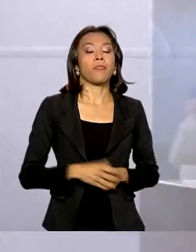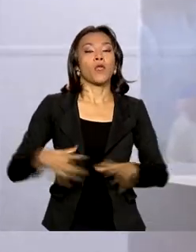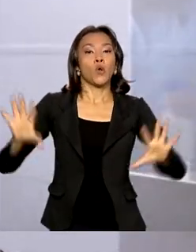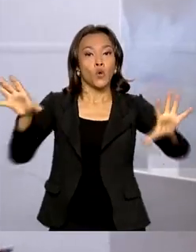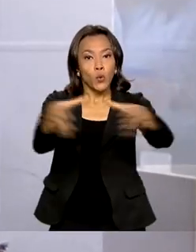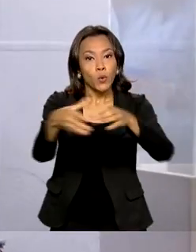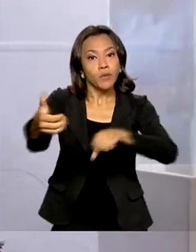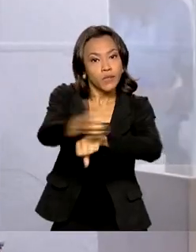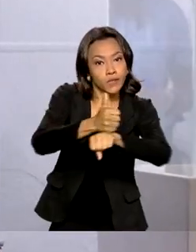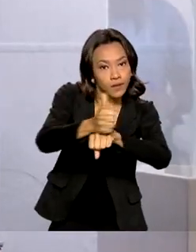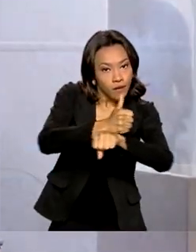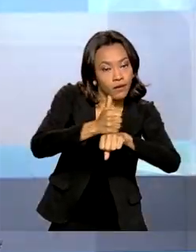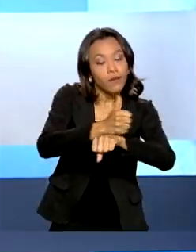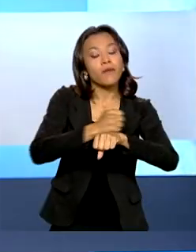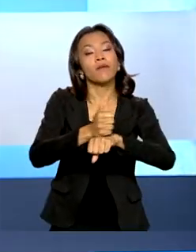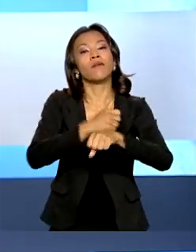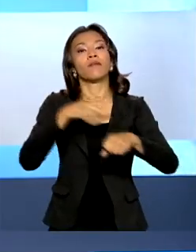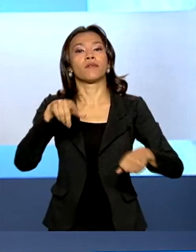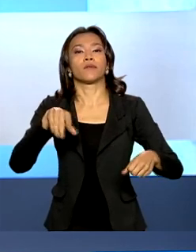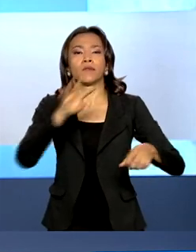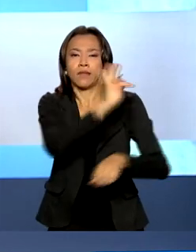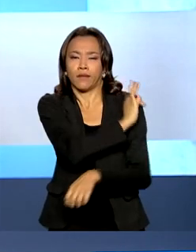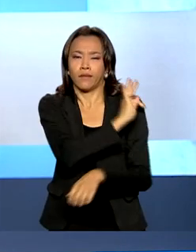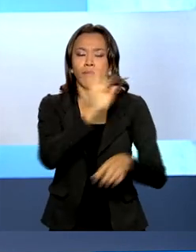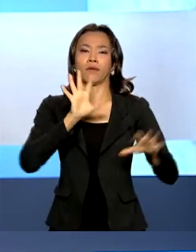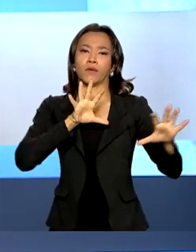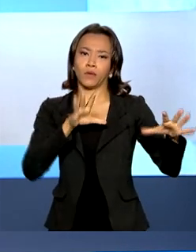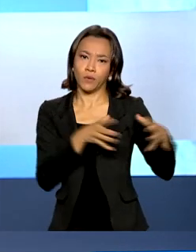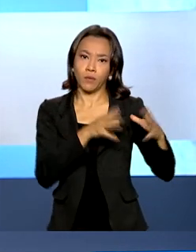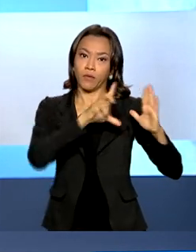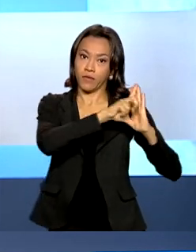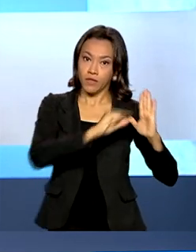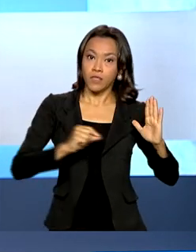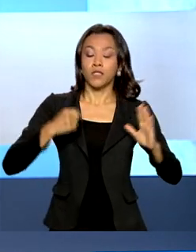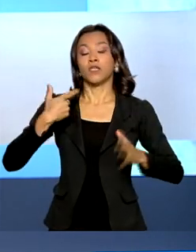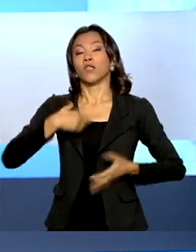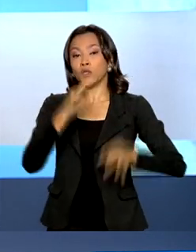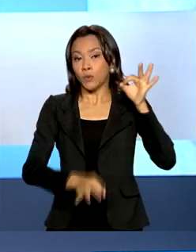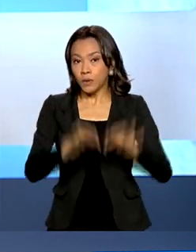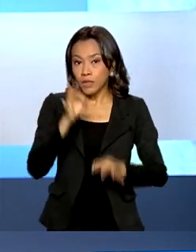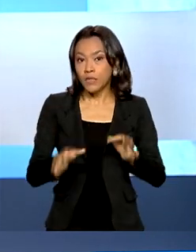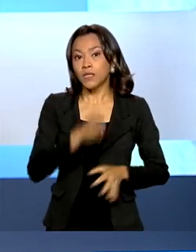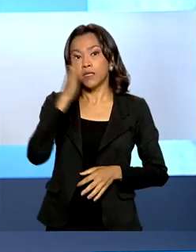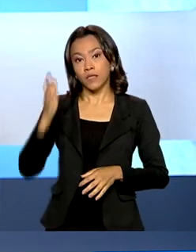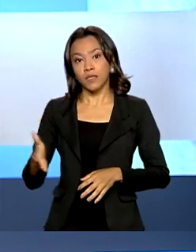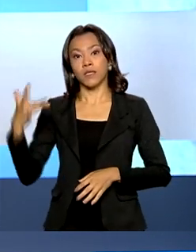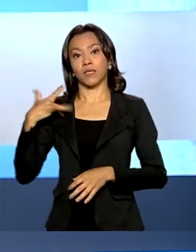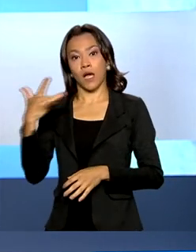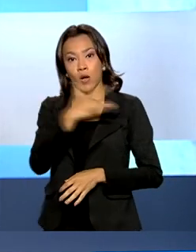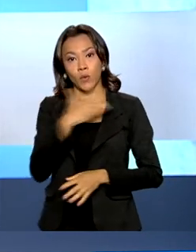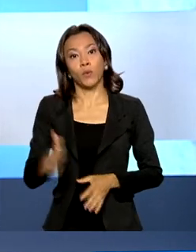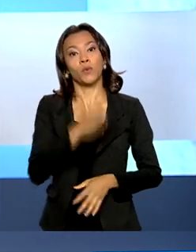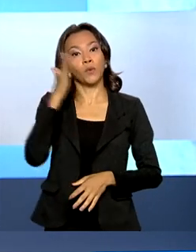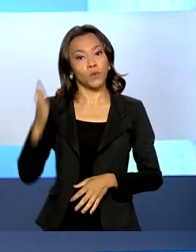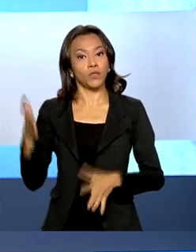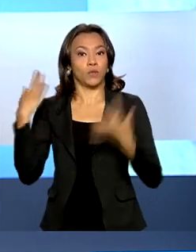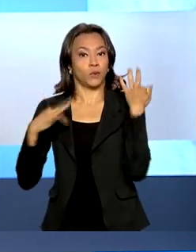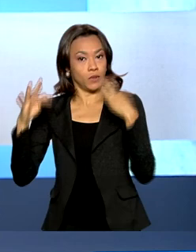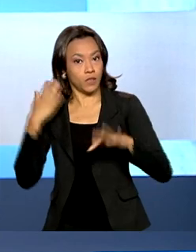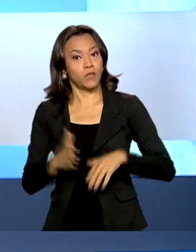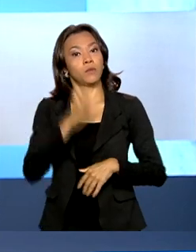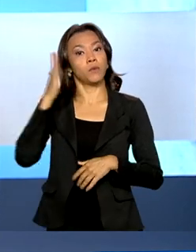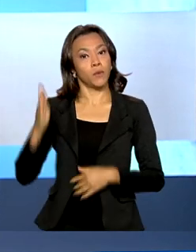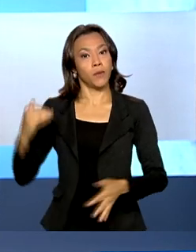representantes da Casa Civil, além dos Ministérios da Saúde, Justiça e Segurança Pública, Infraestrutura, Turismo e da Anvisa,